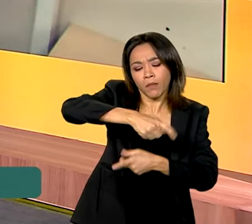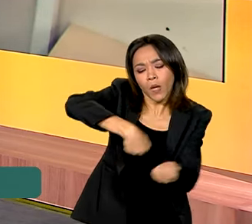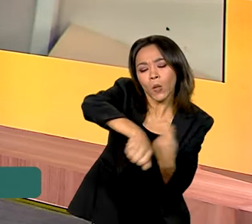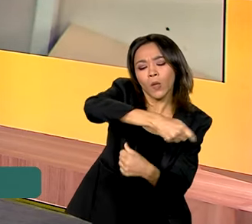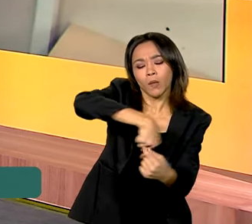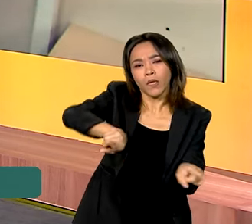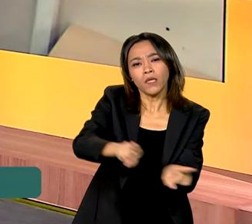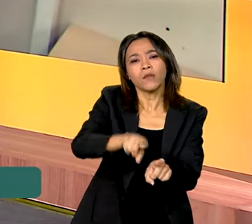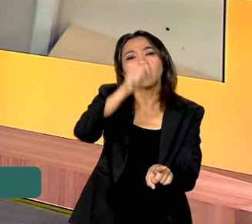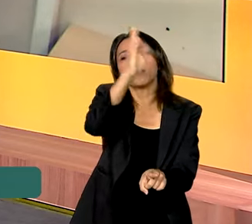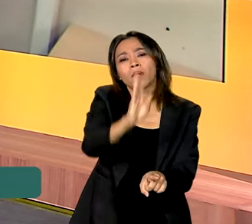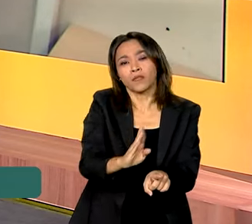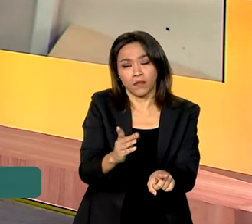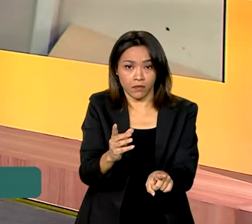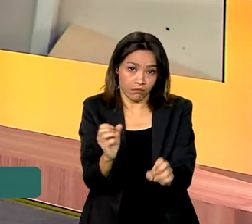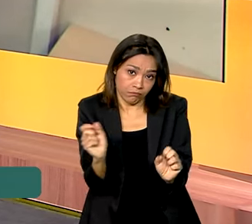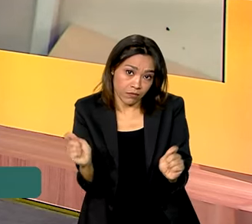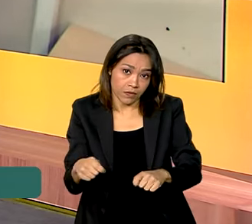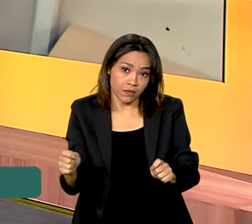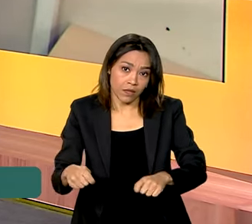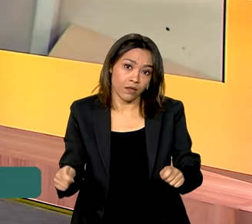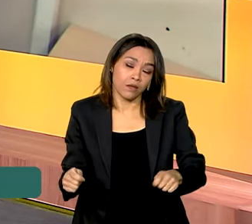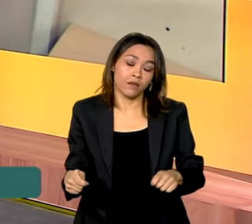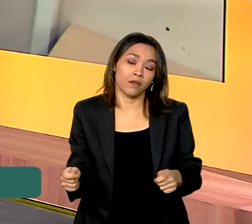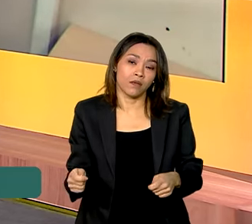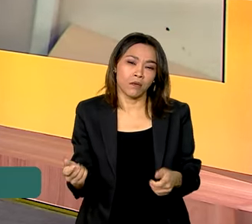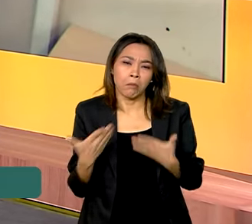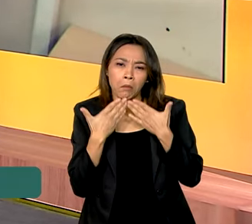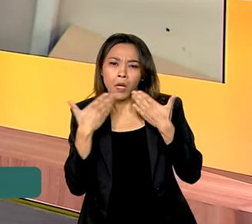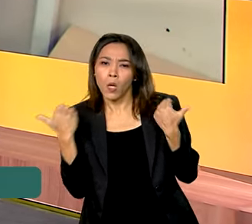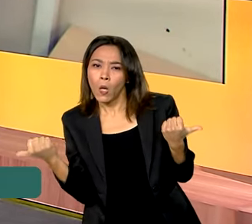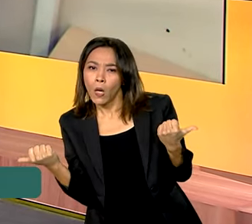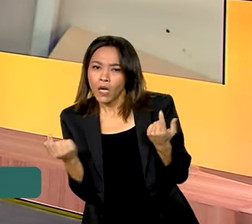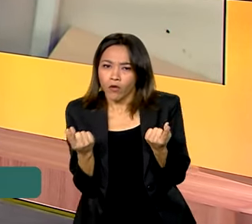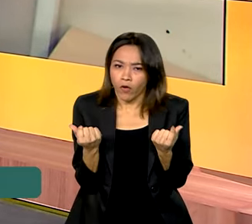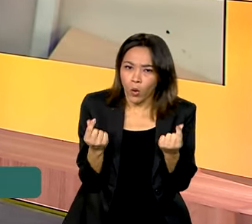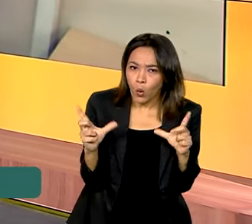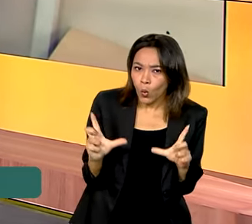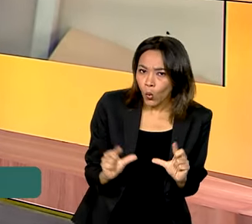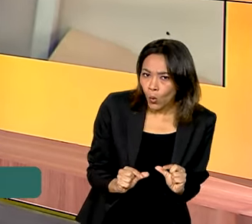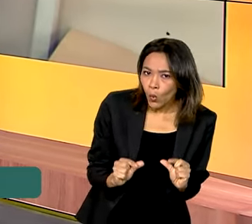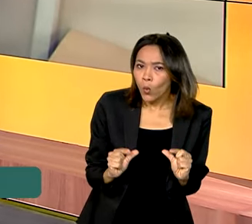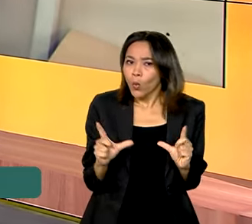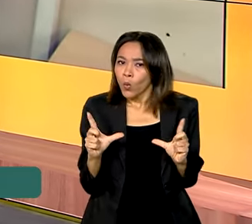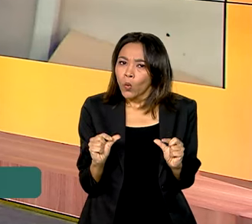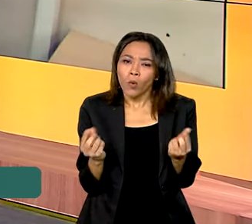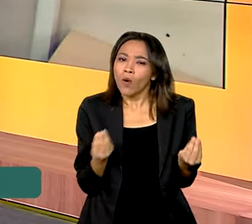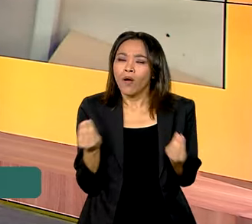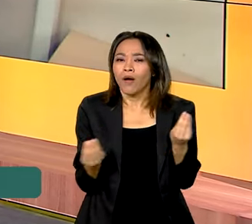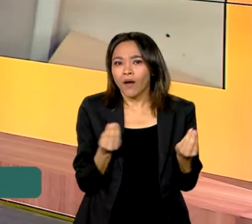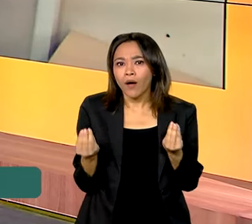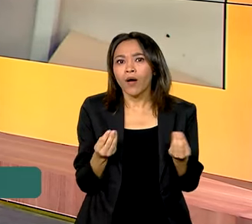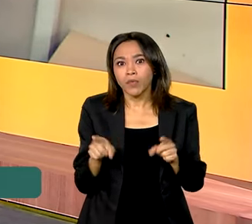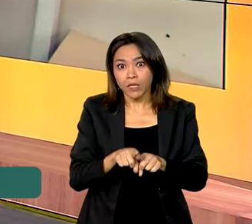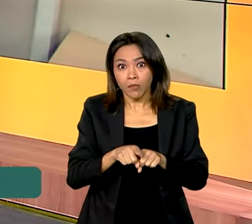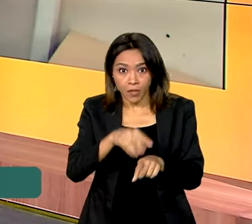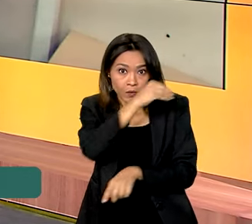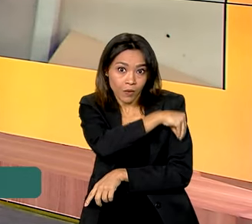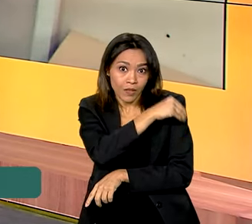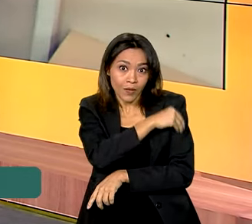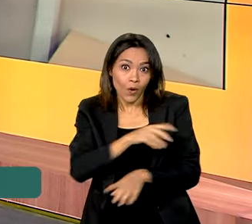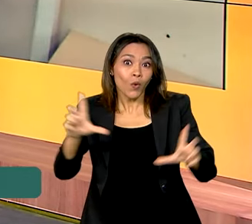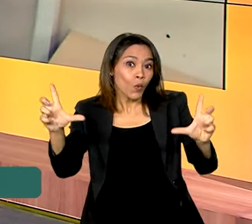de certa forma? A gente pode esperar alguma melhora nos preços de alguns produtos alimentícios ou até do etanol, por exemplo?